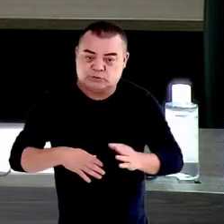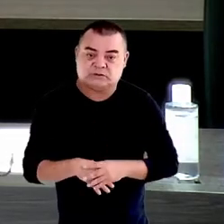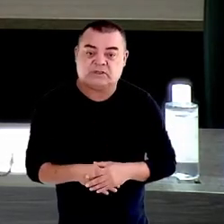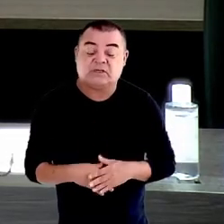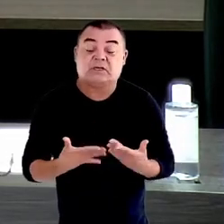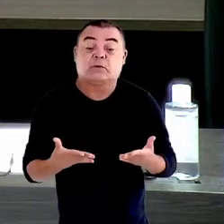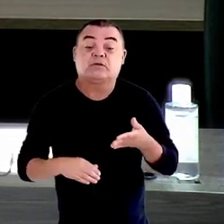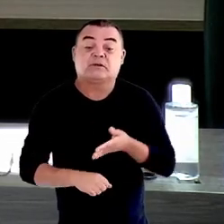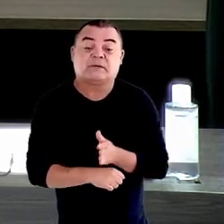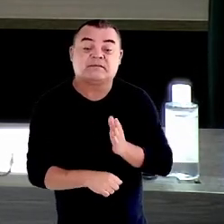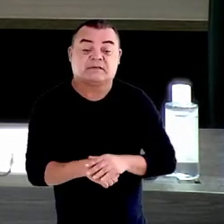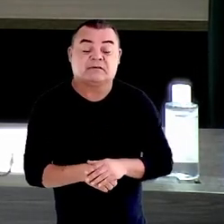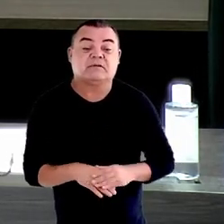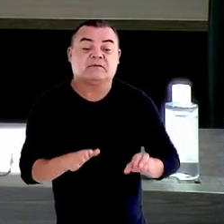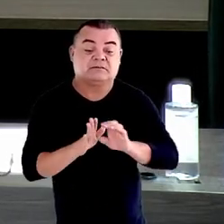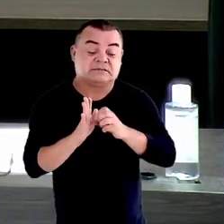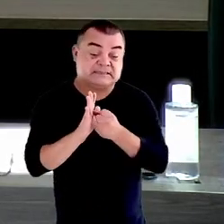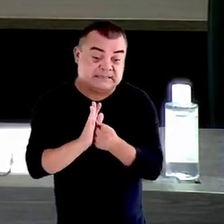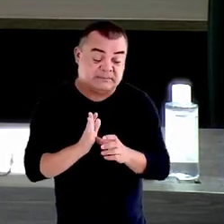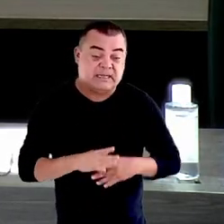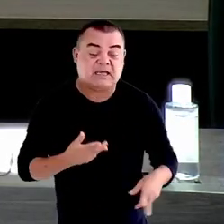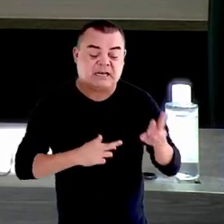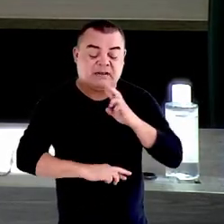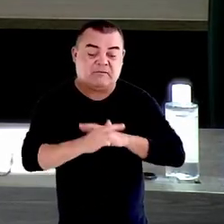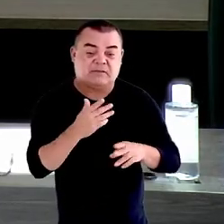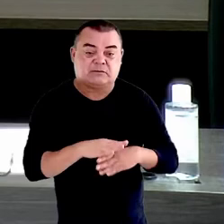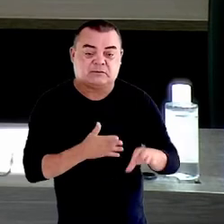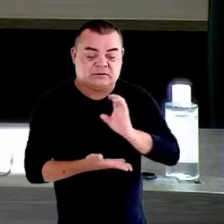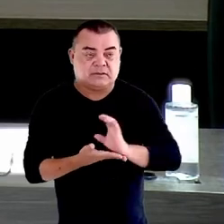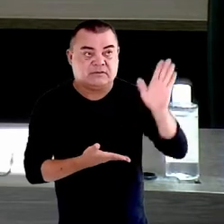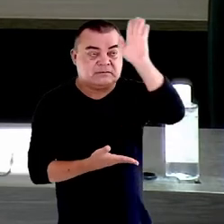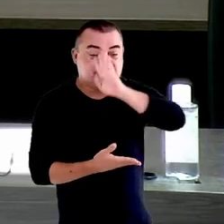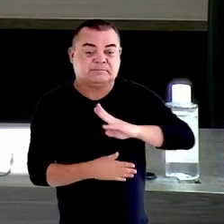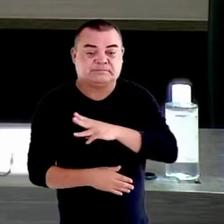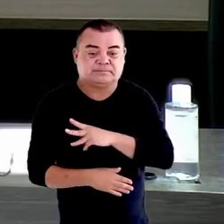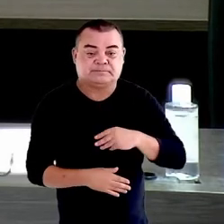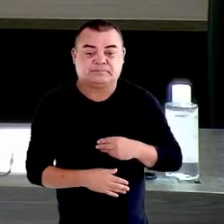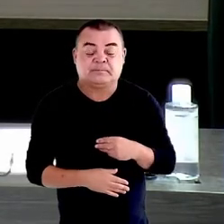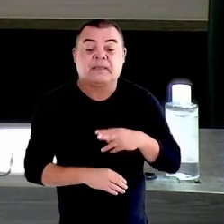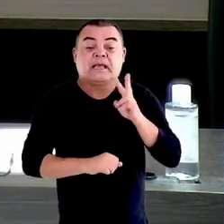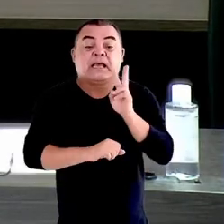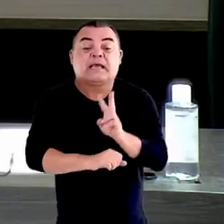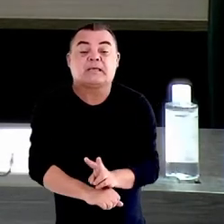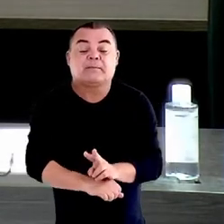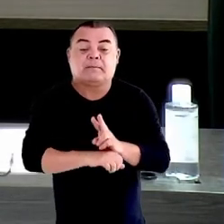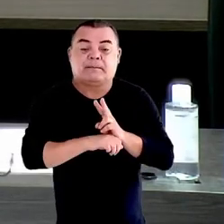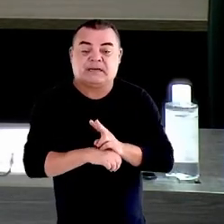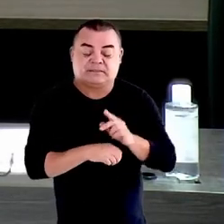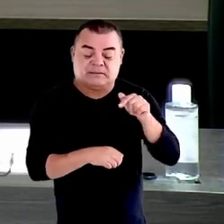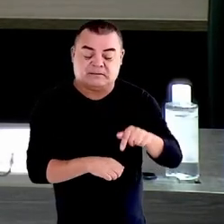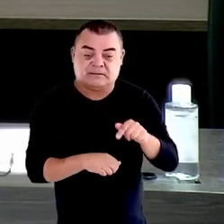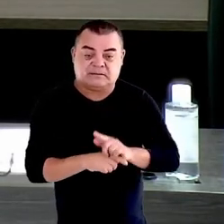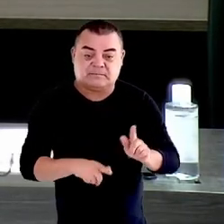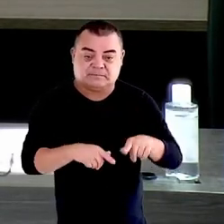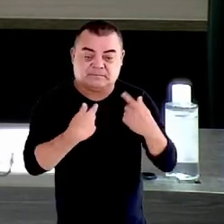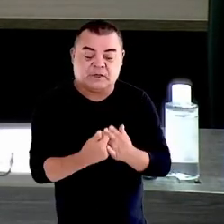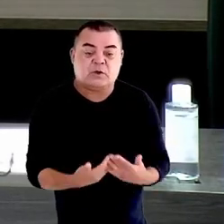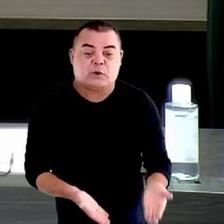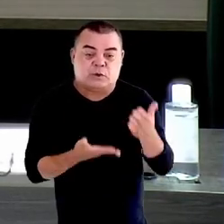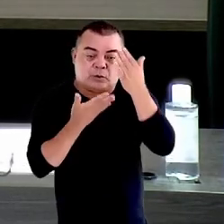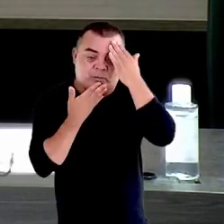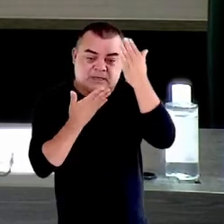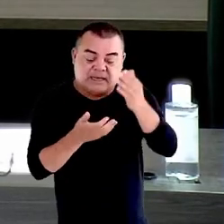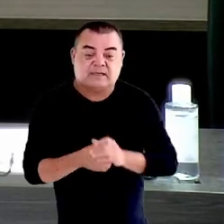disse, é um símbolo da relevância que o Conselho Nacional do Ministério Público empresta a este tema. Muito obrigado e excelentes